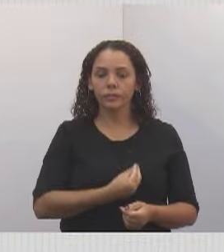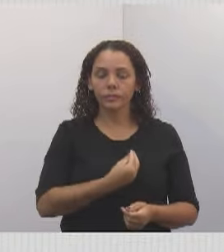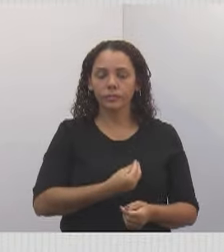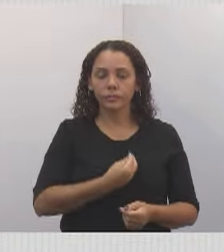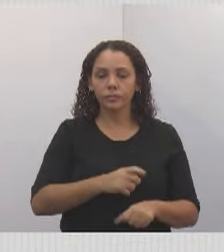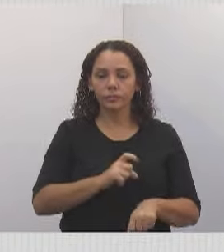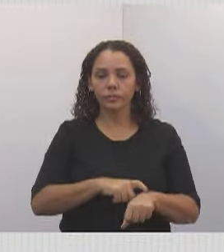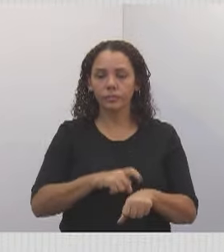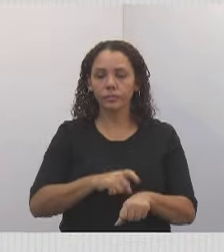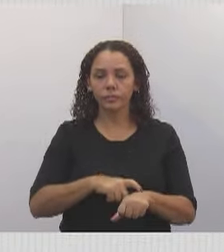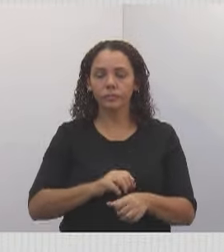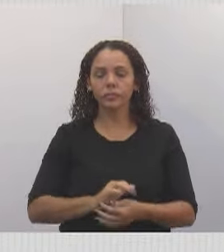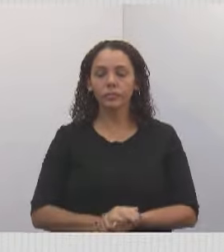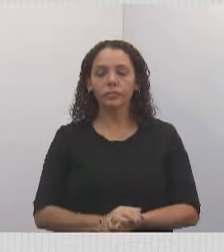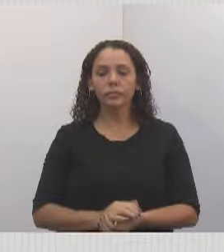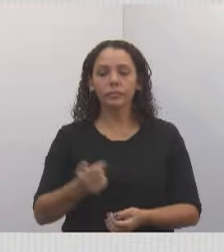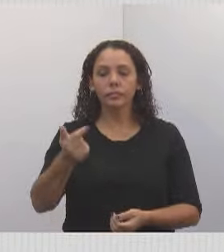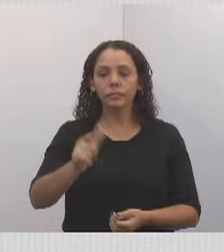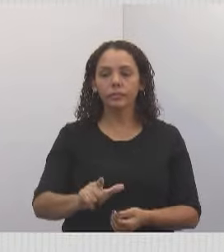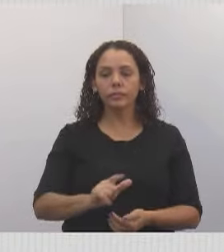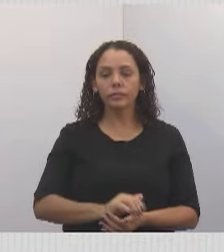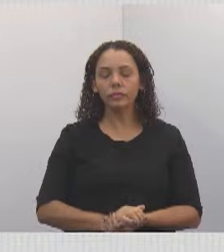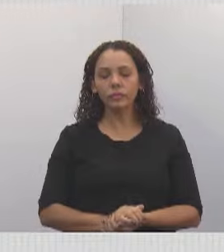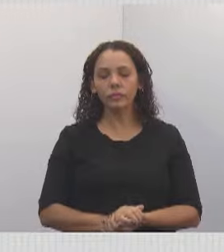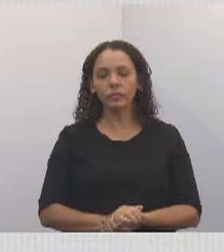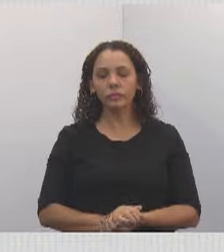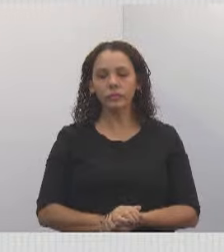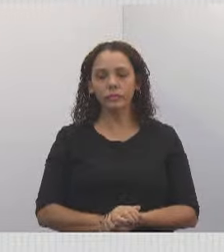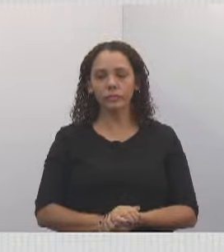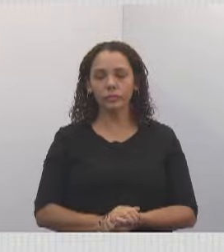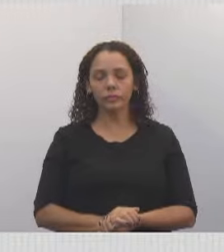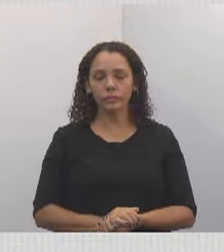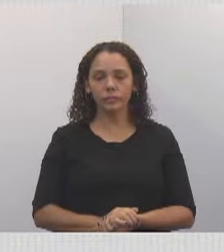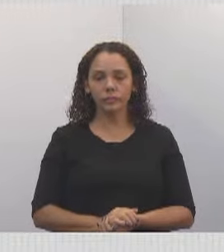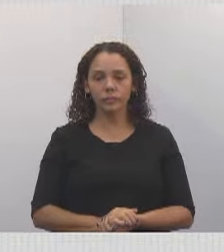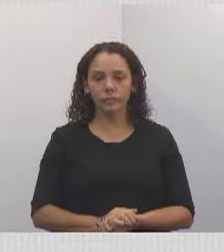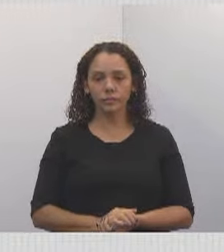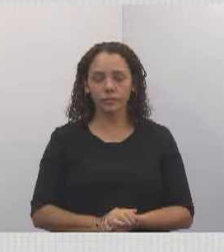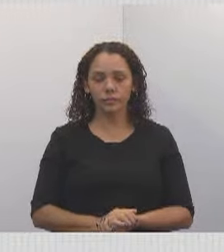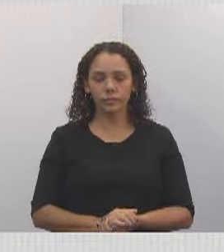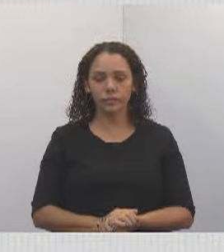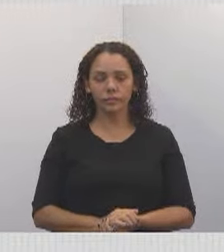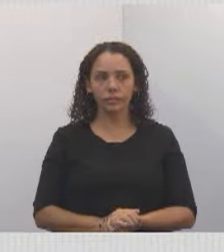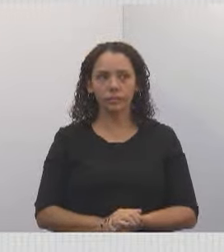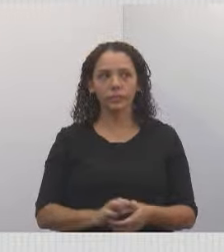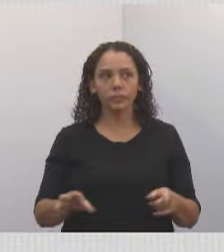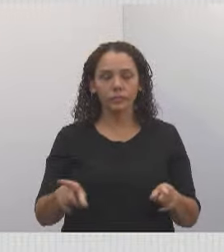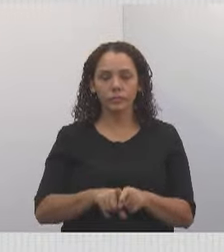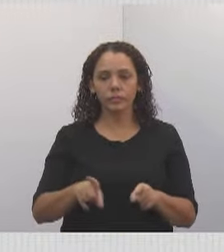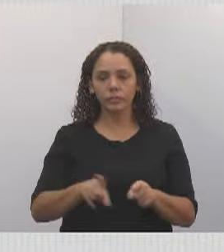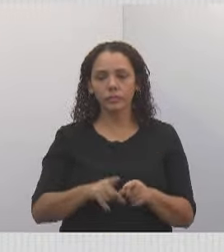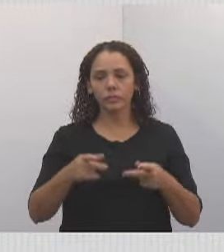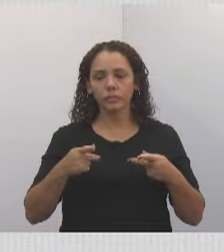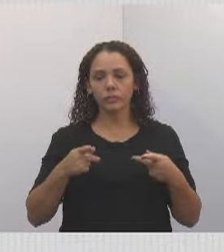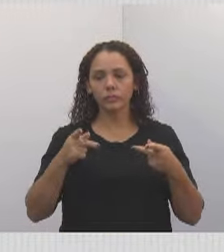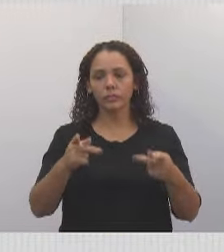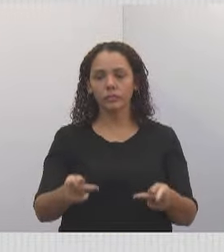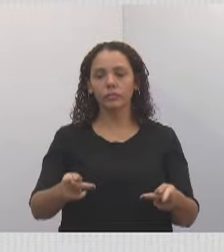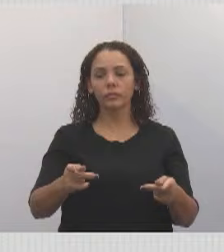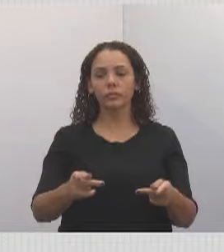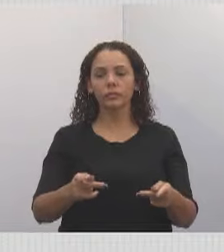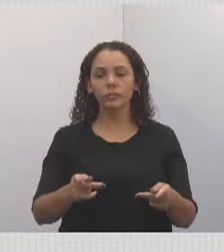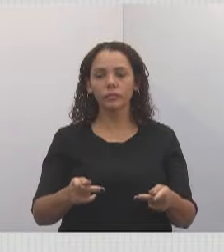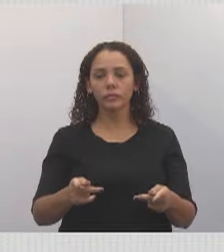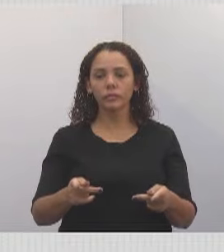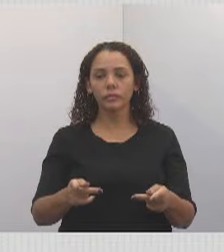momento aí. No próximo, pode colocar o próximo, também fui convidada para estar